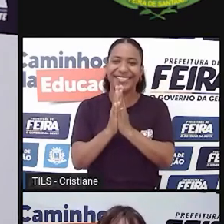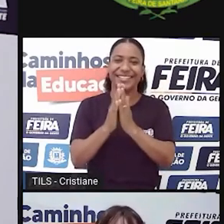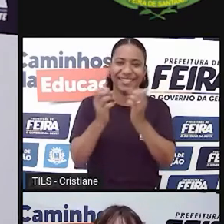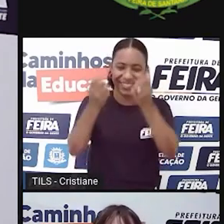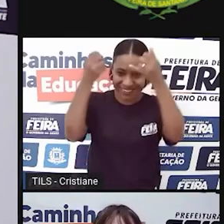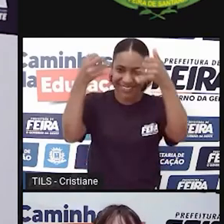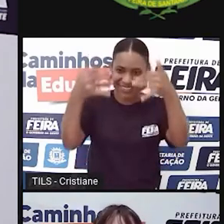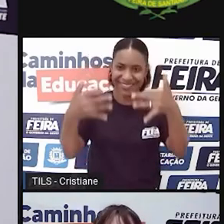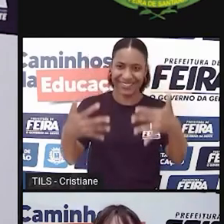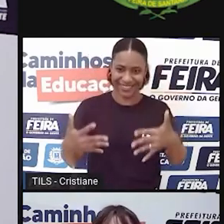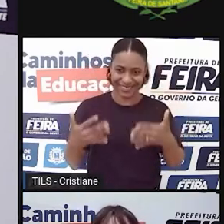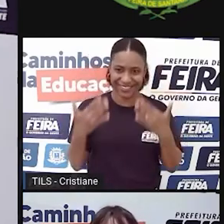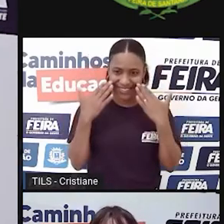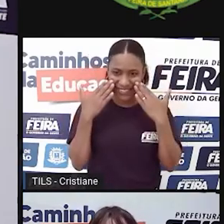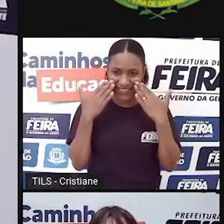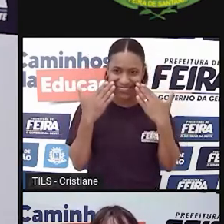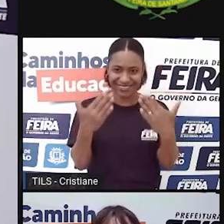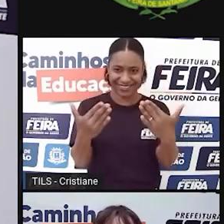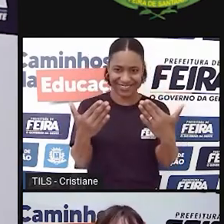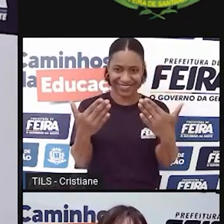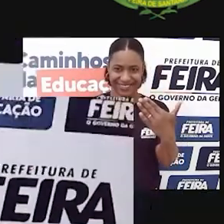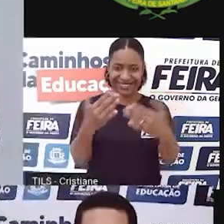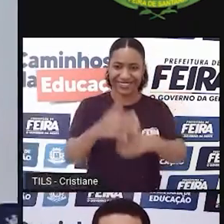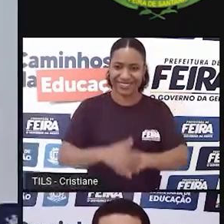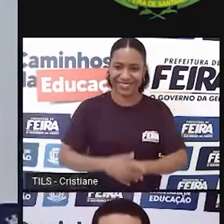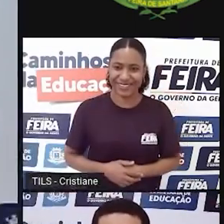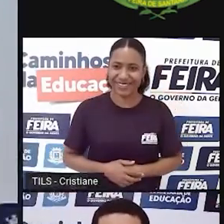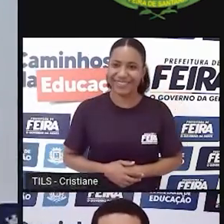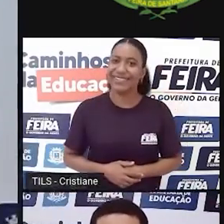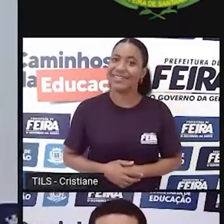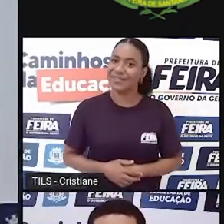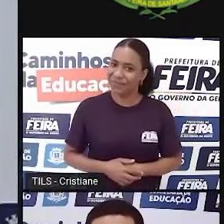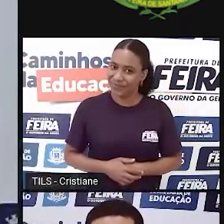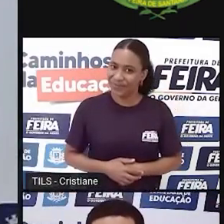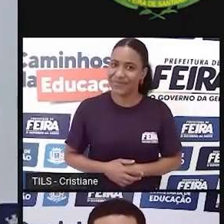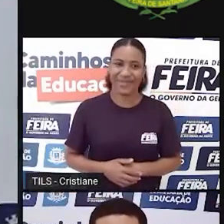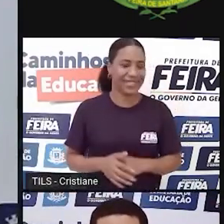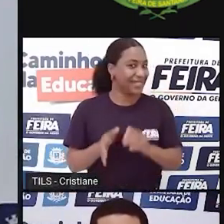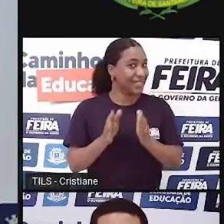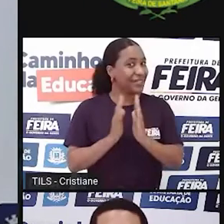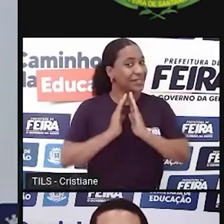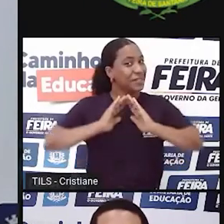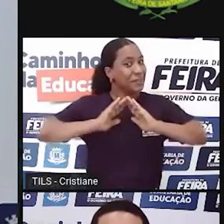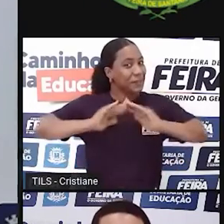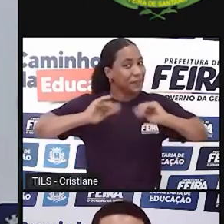para apresentar aí para a gente. Esse seu pedido aí está muito difícil,